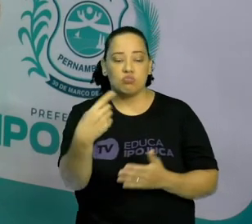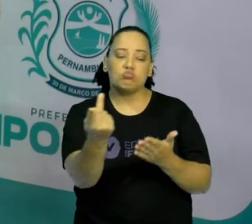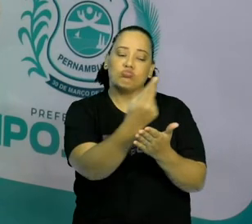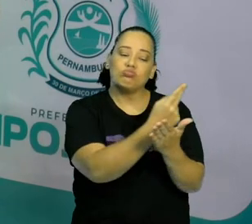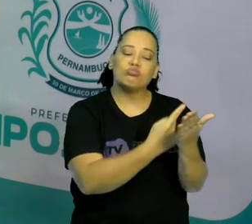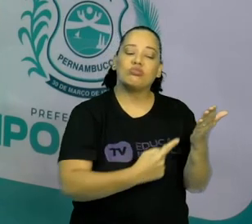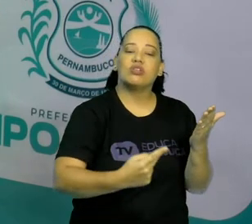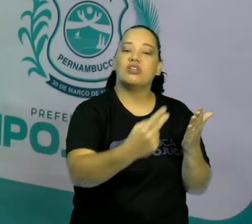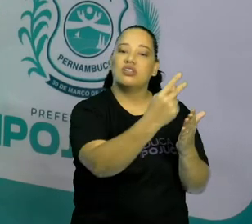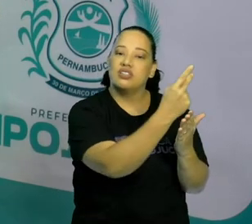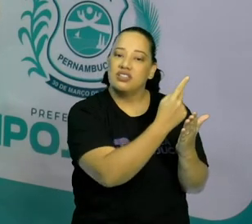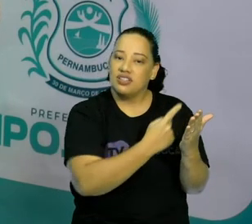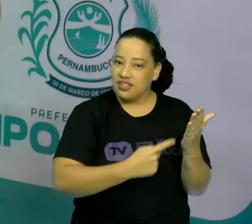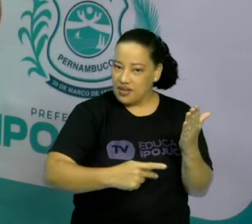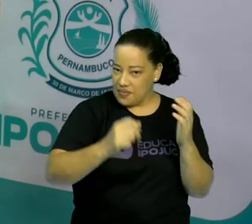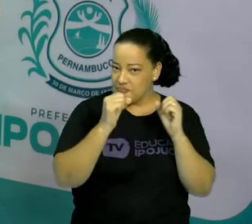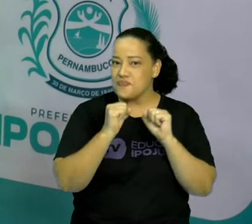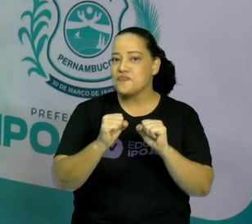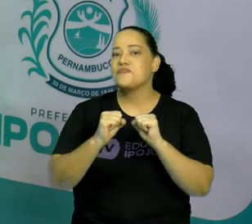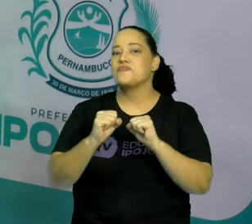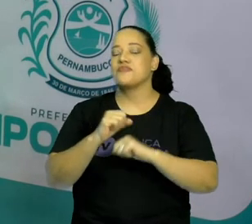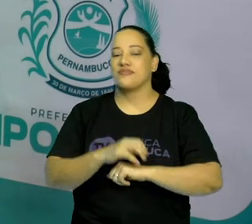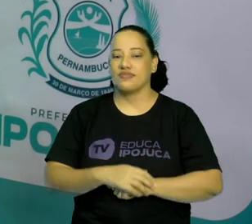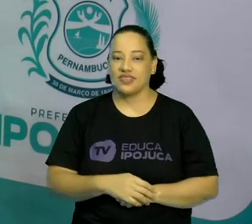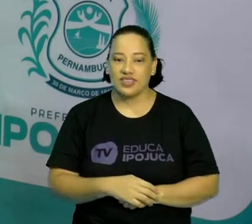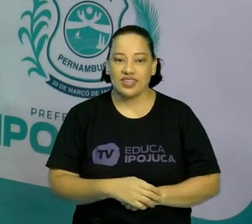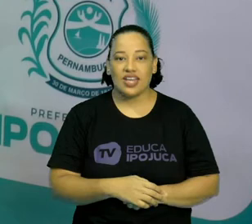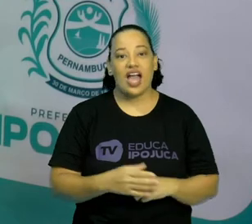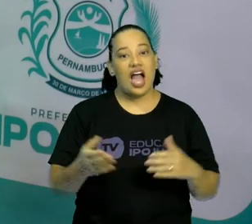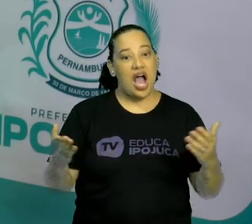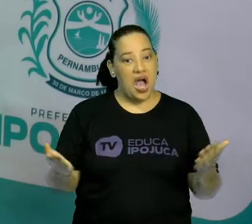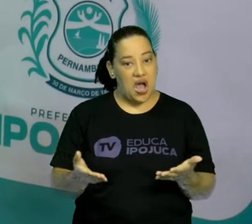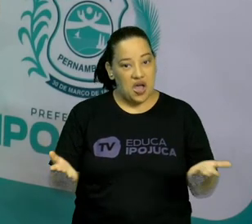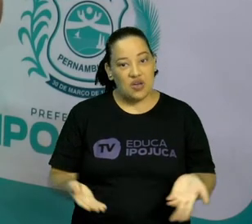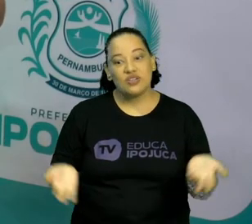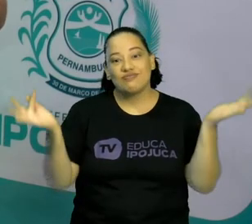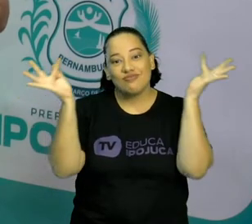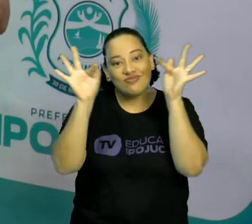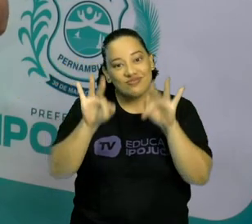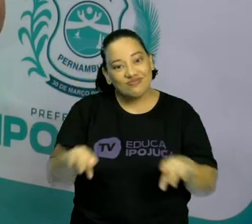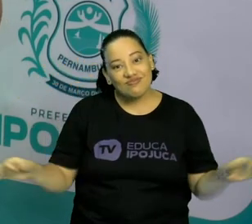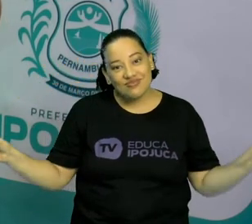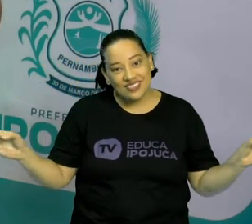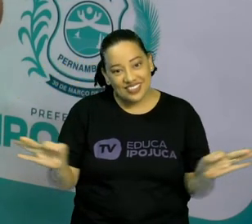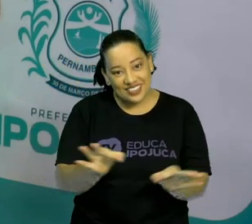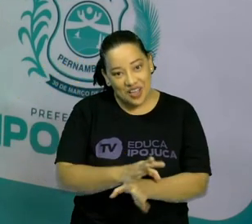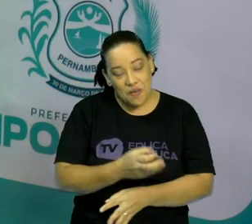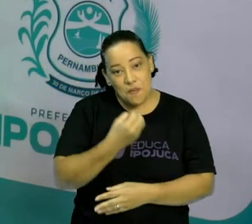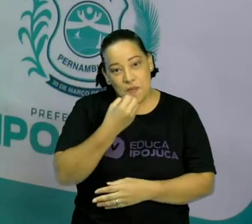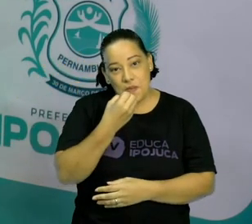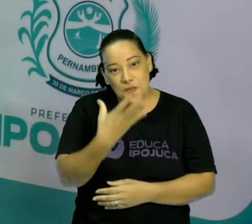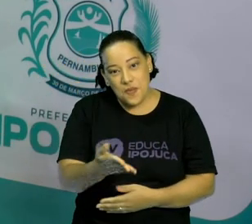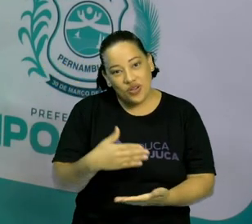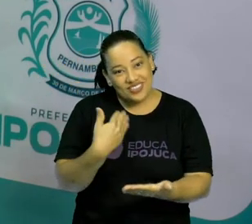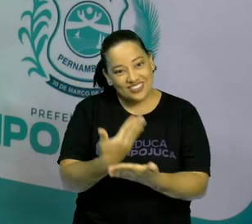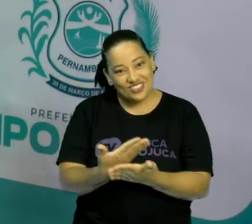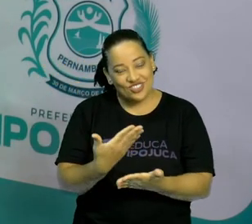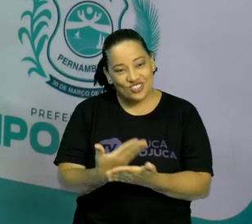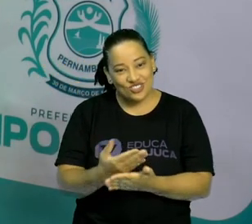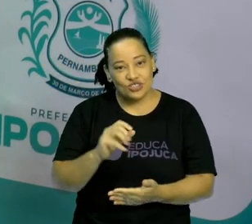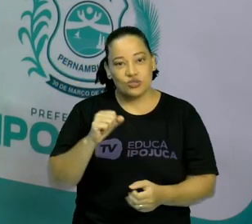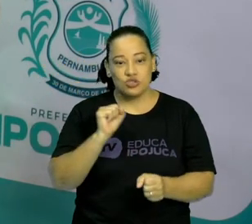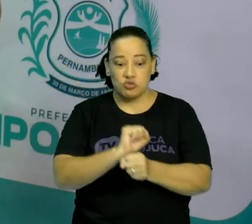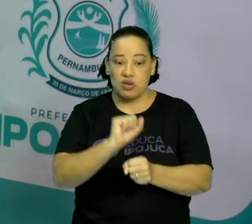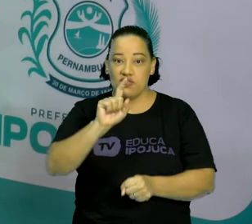ilustrar, certo? Bom, a nossa aula chegou ao final. Bons estudos. Eu aguardo